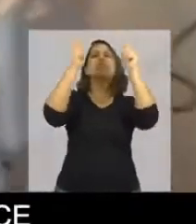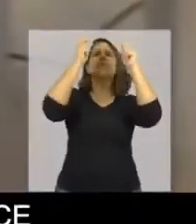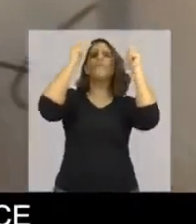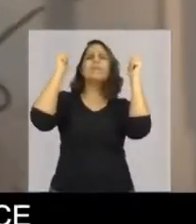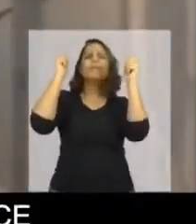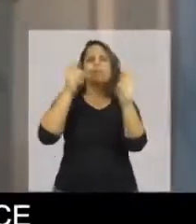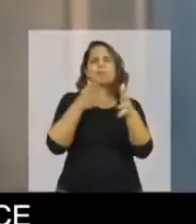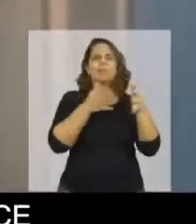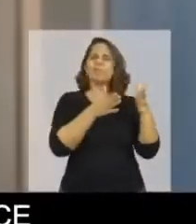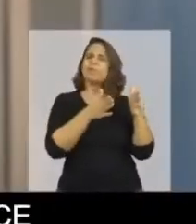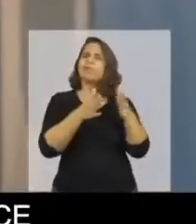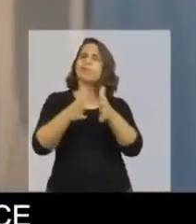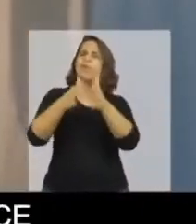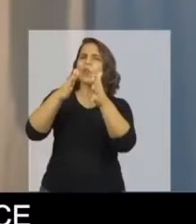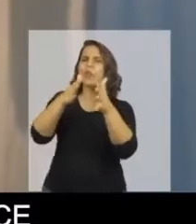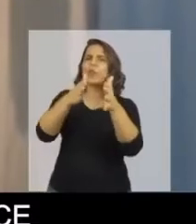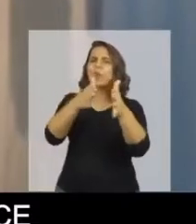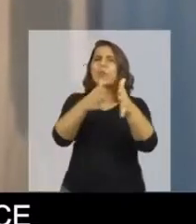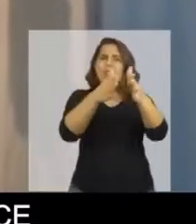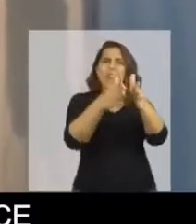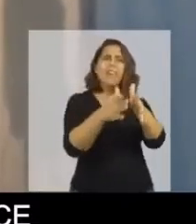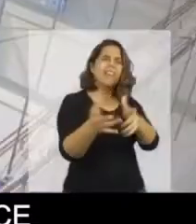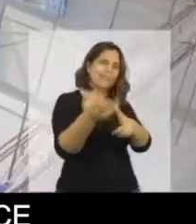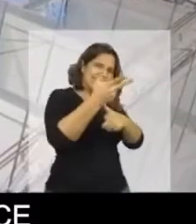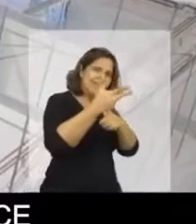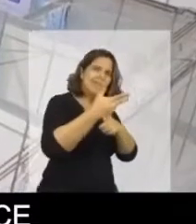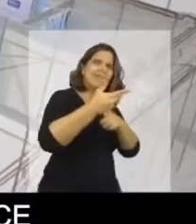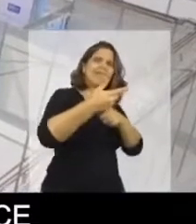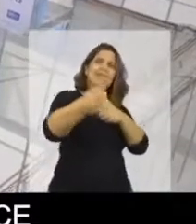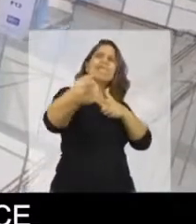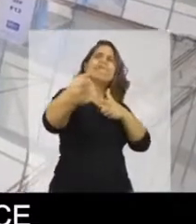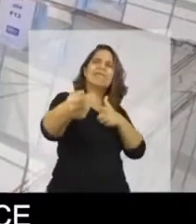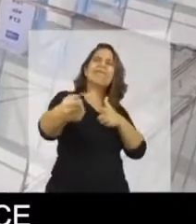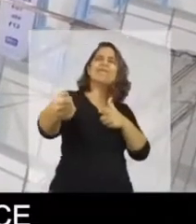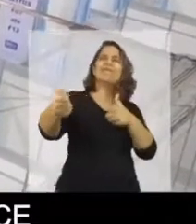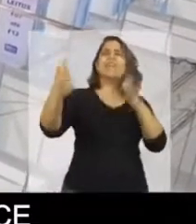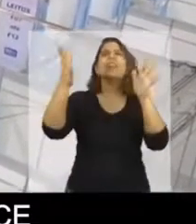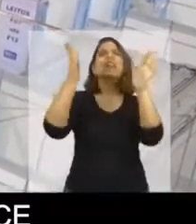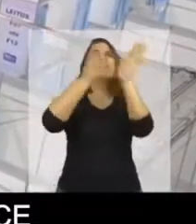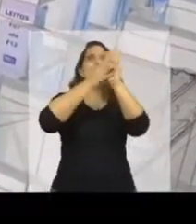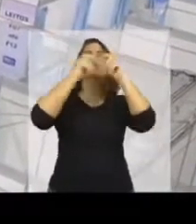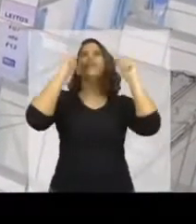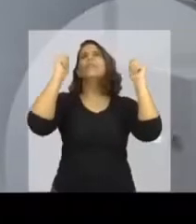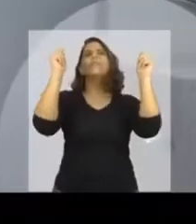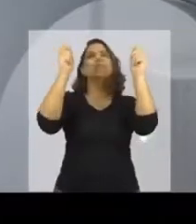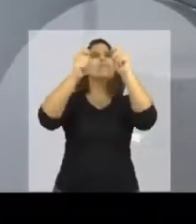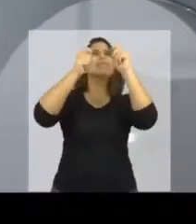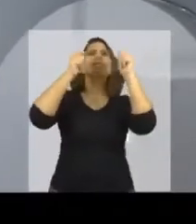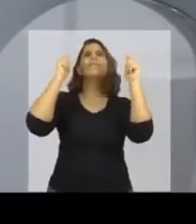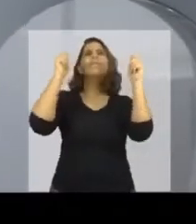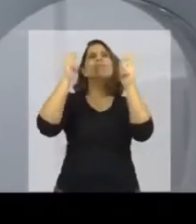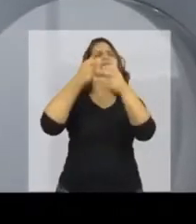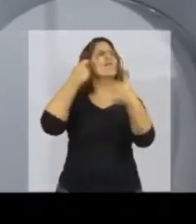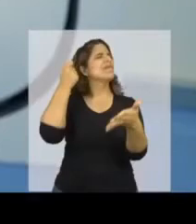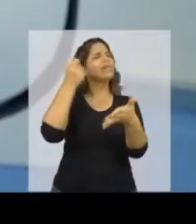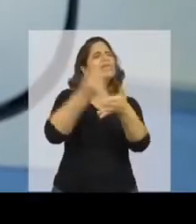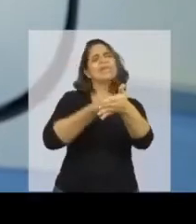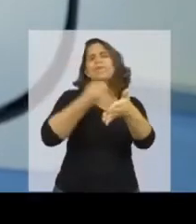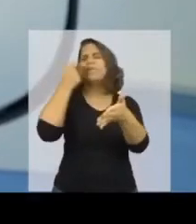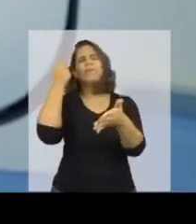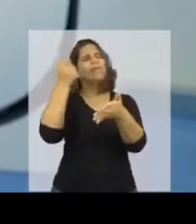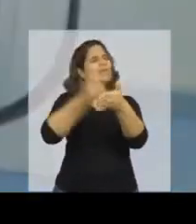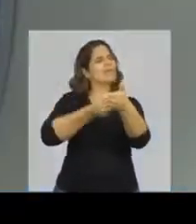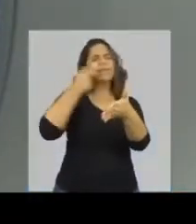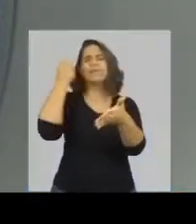Aleluia Vai em frente No final a gente vence Aleluia Porque